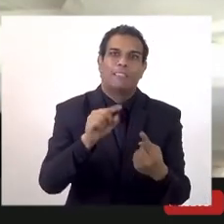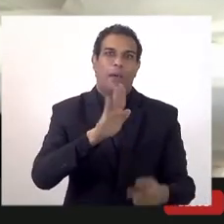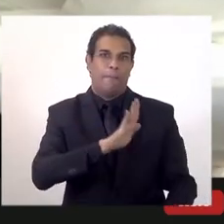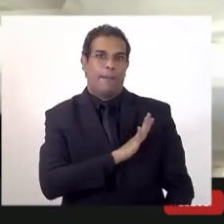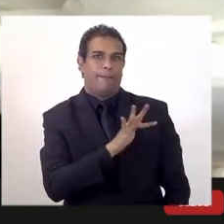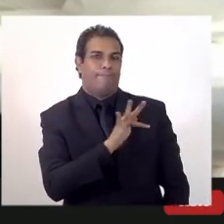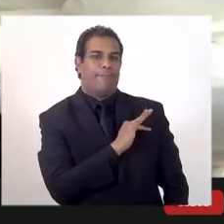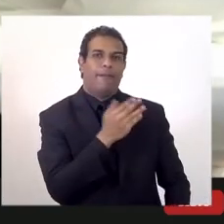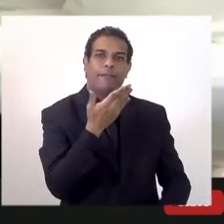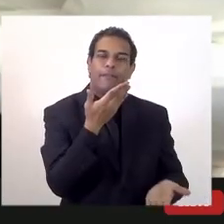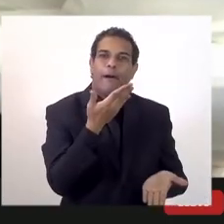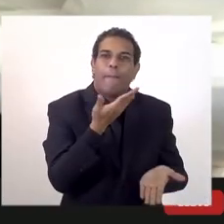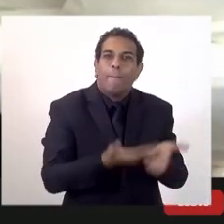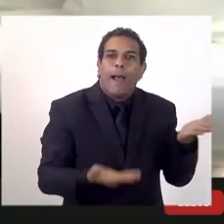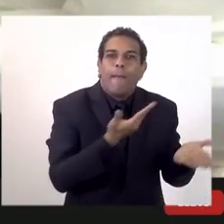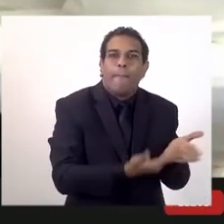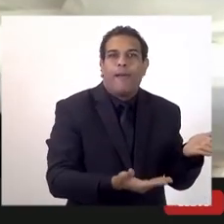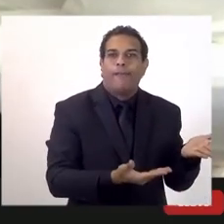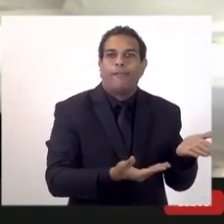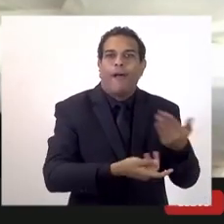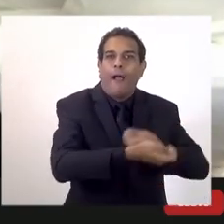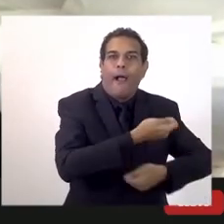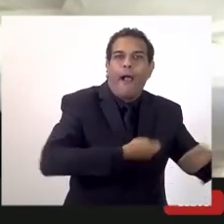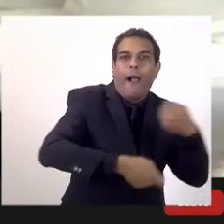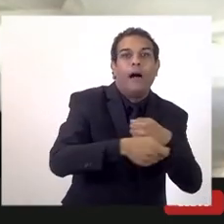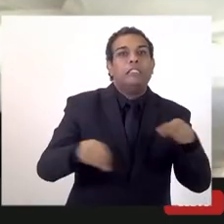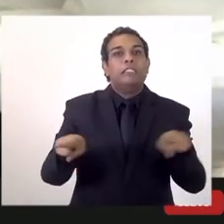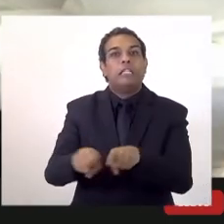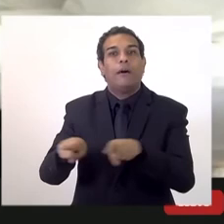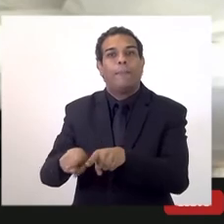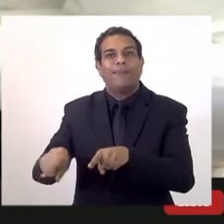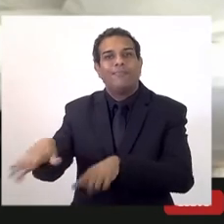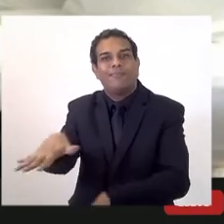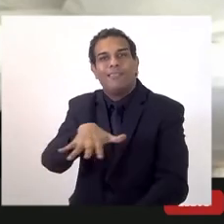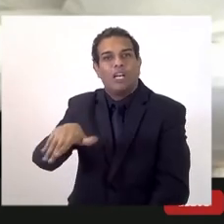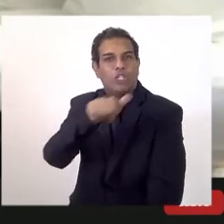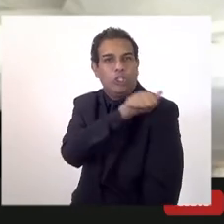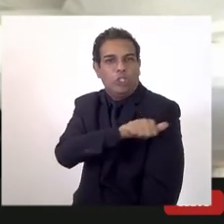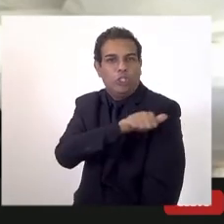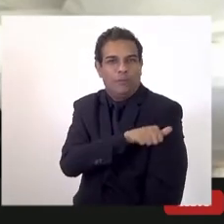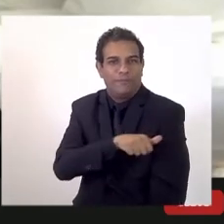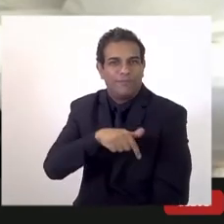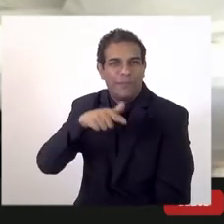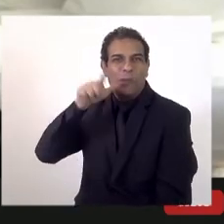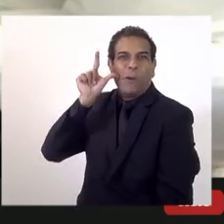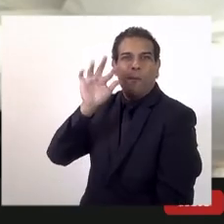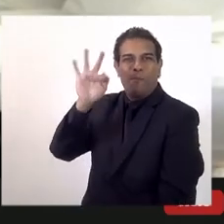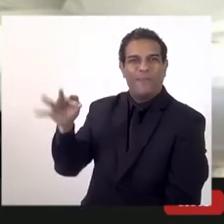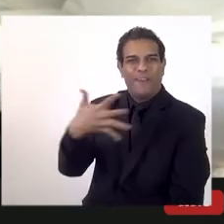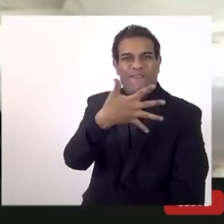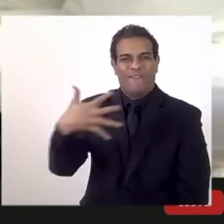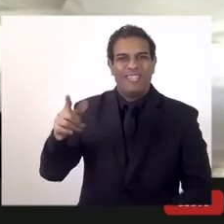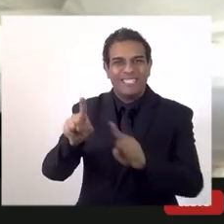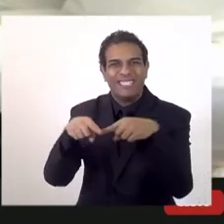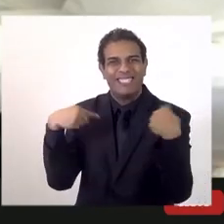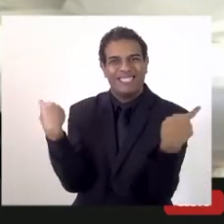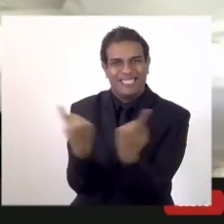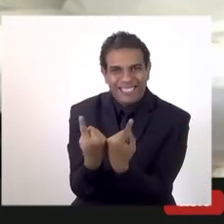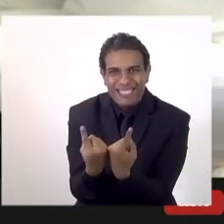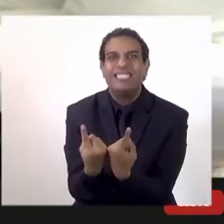e todo para o desenvolvimento petroquímico do Estado a FISA ontem já disponibilizou a